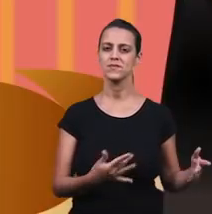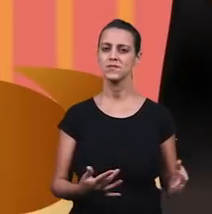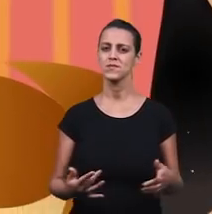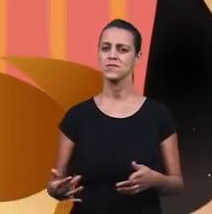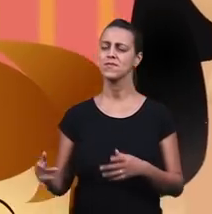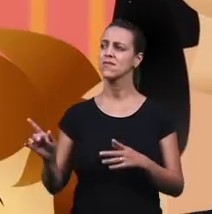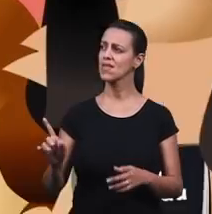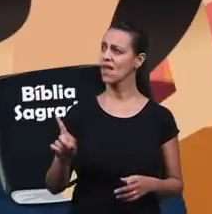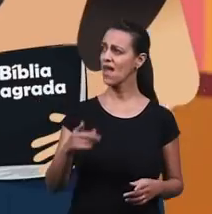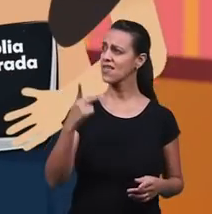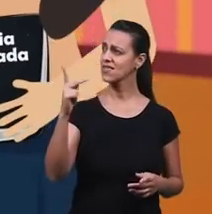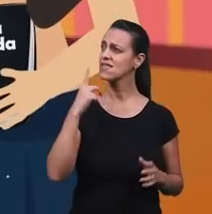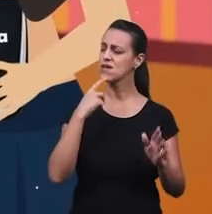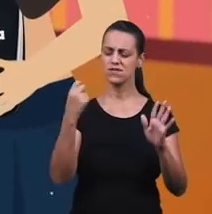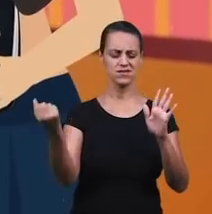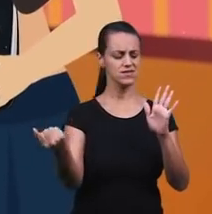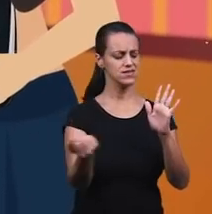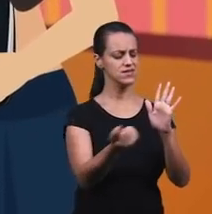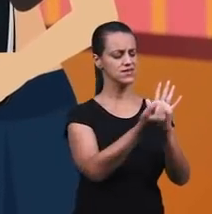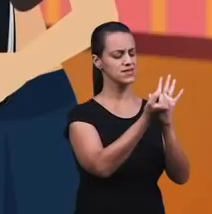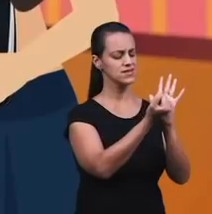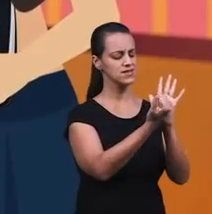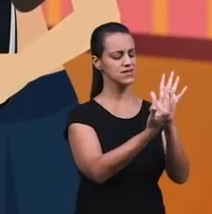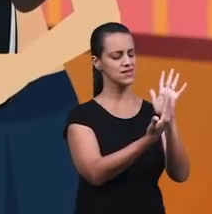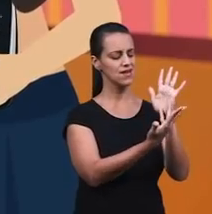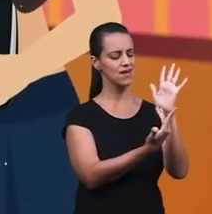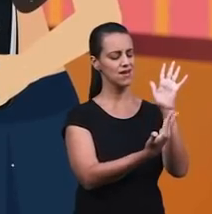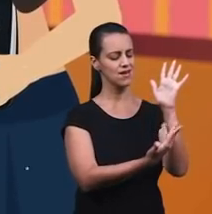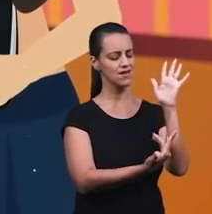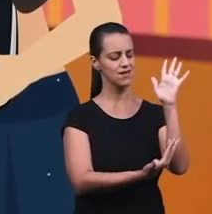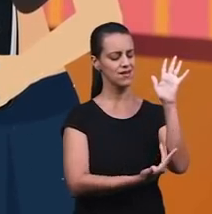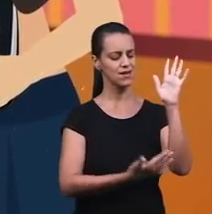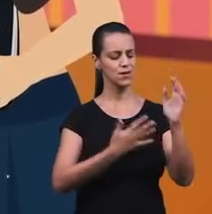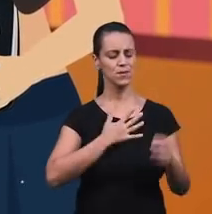É Teu sangue, meu Senhor Jesus